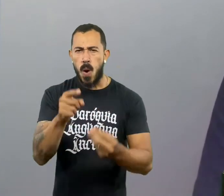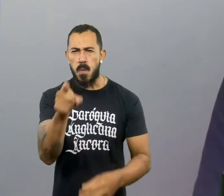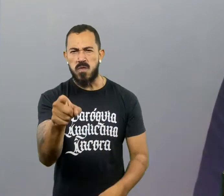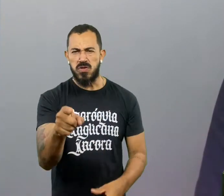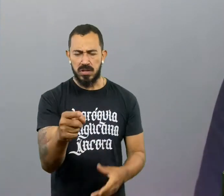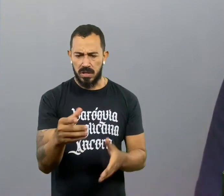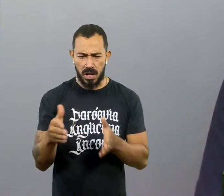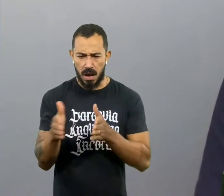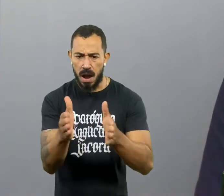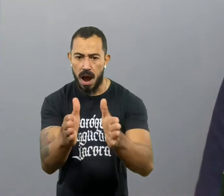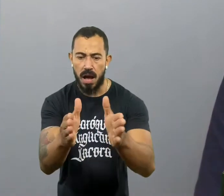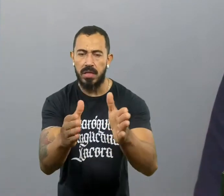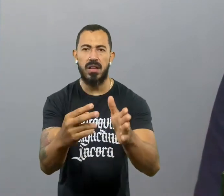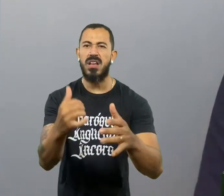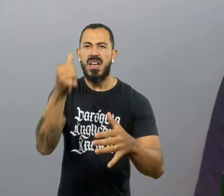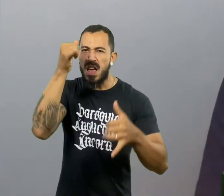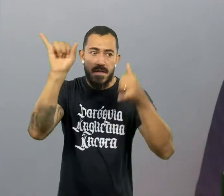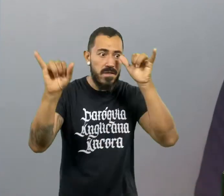Olha,